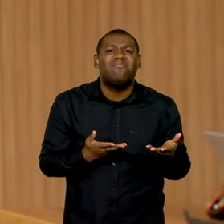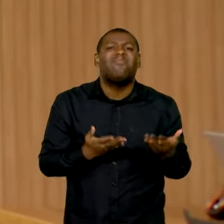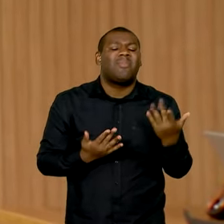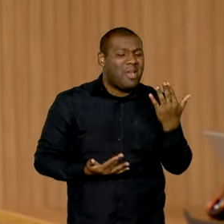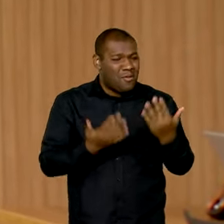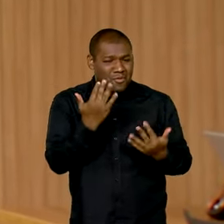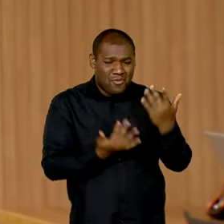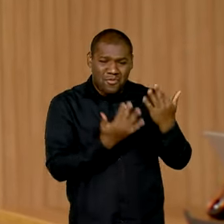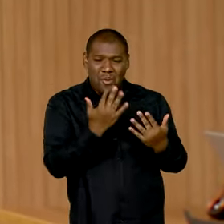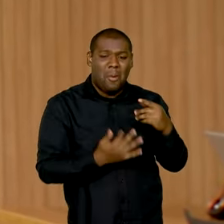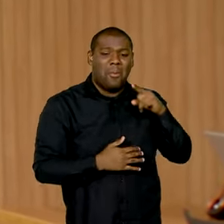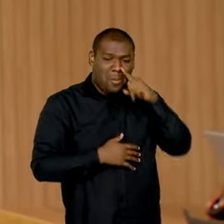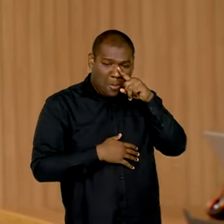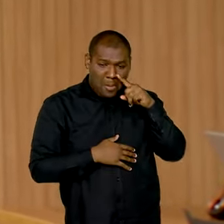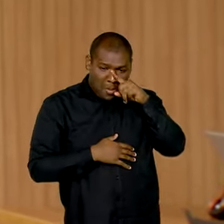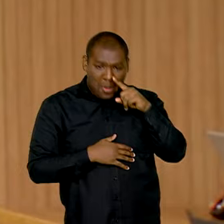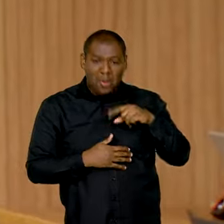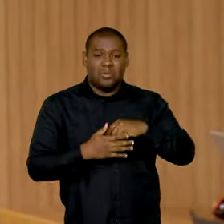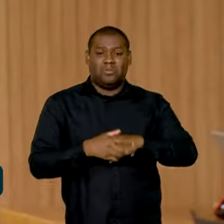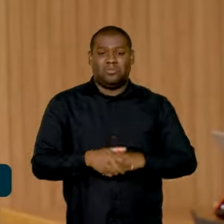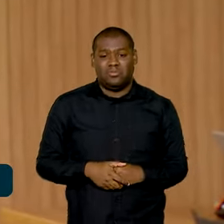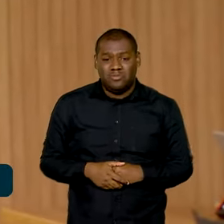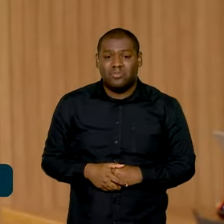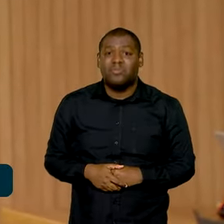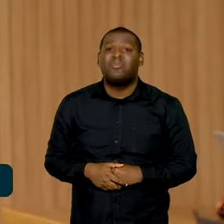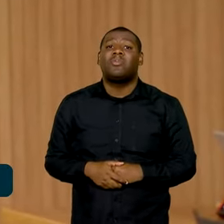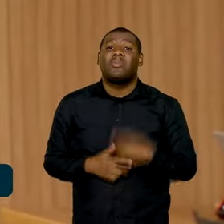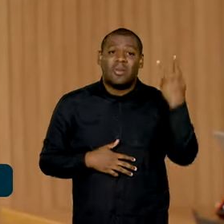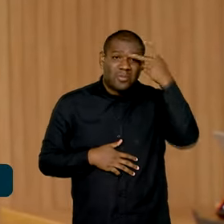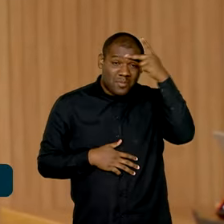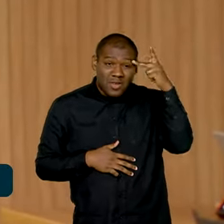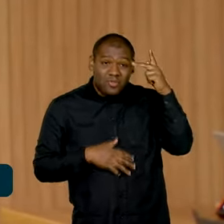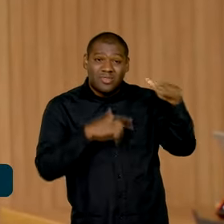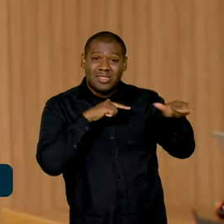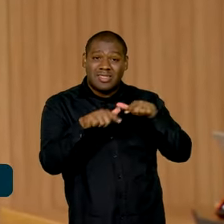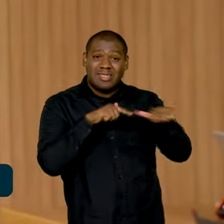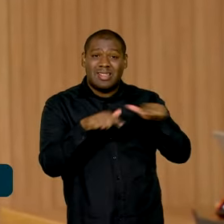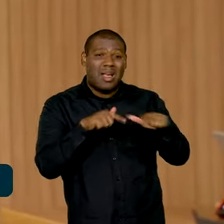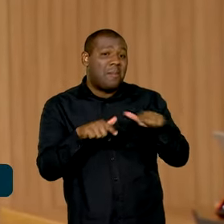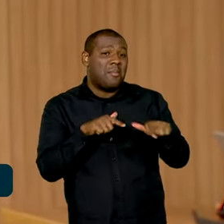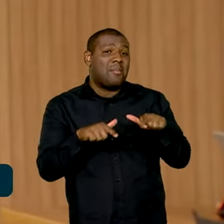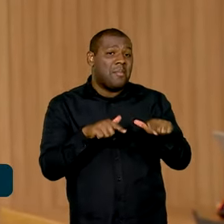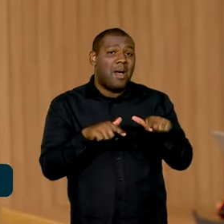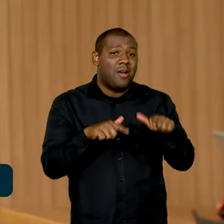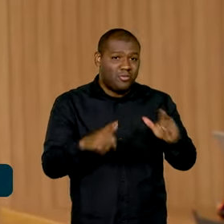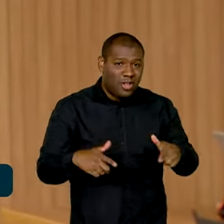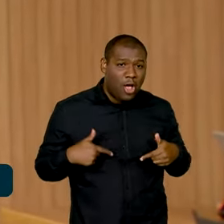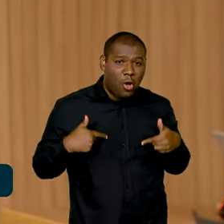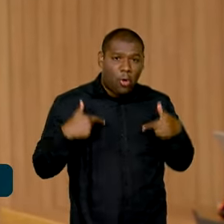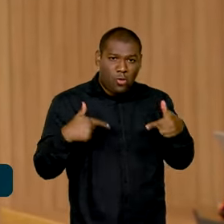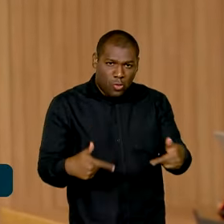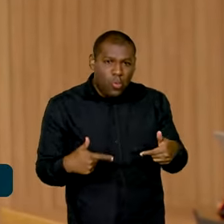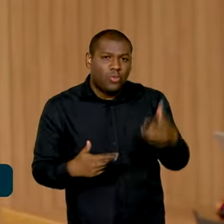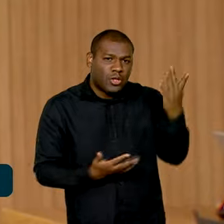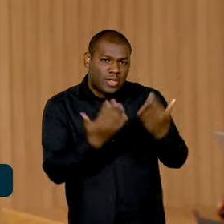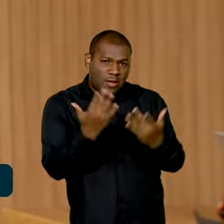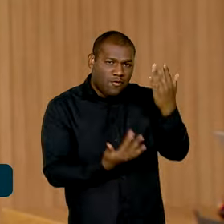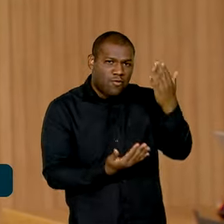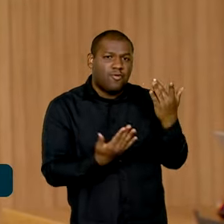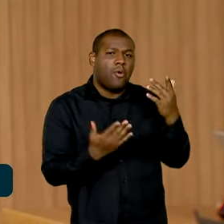gravidade. Estamos com um número recordista de pessoas trabalhando, são mais de 300 combatentes, entre